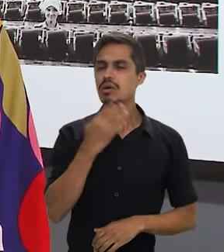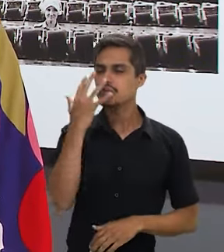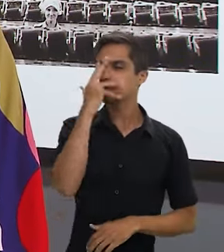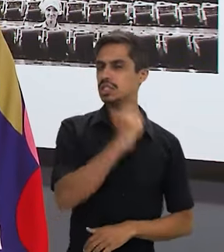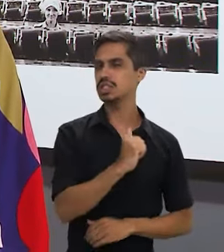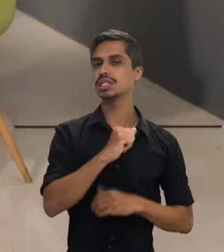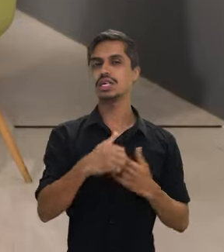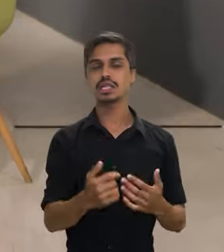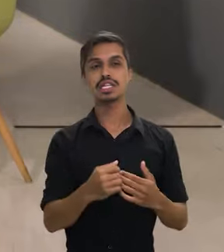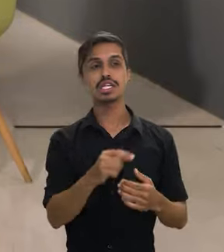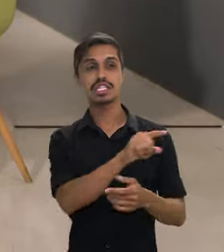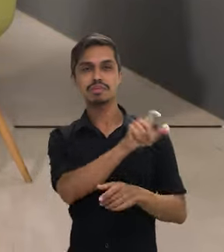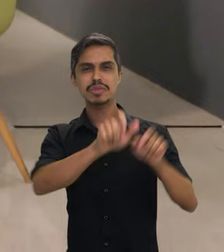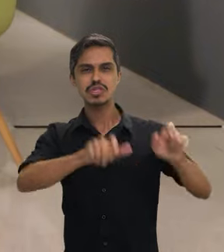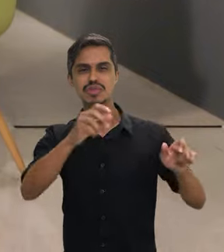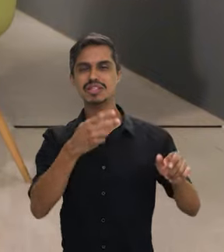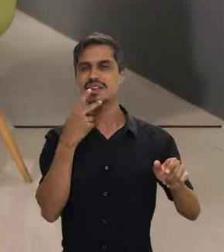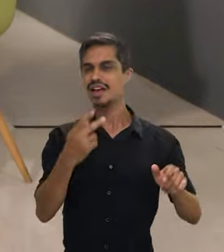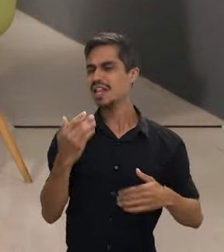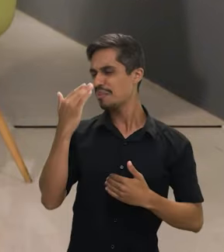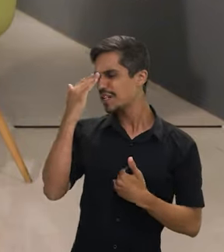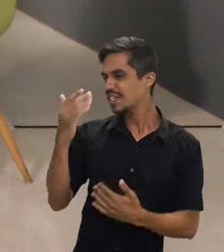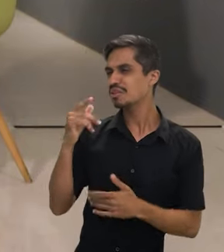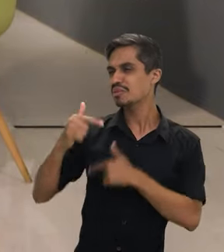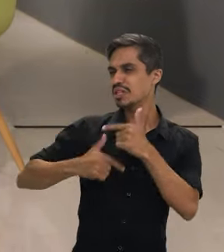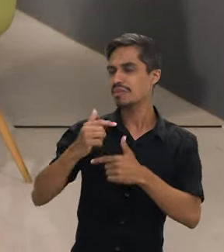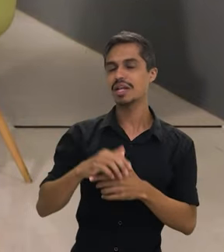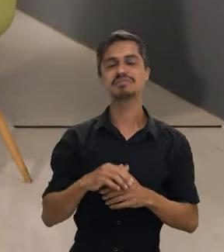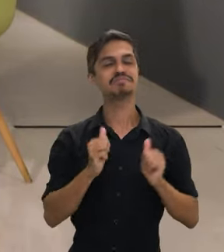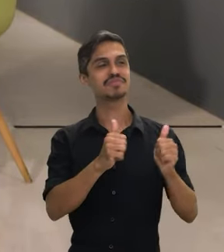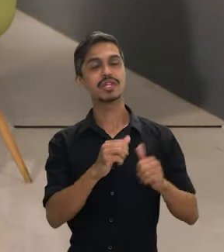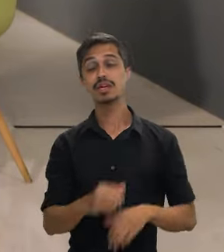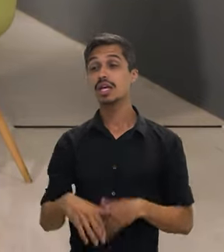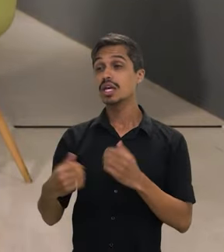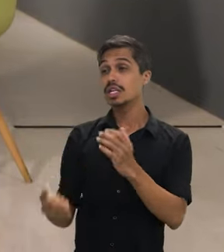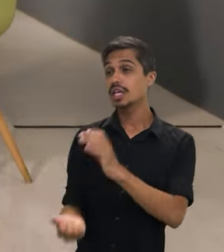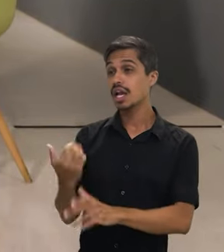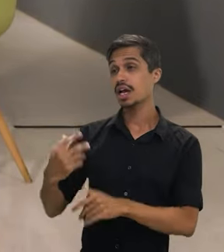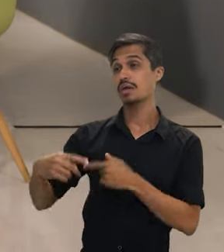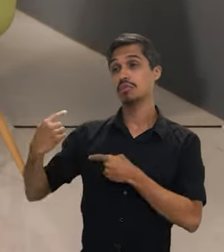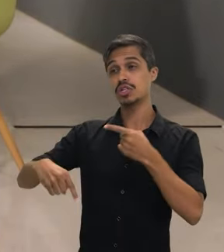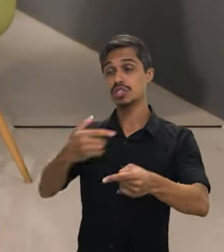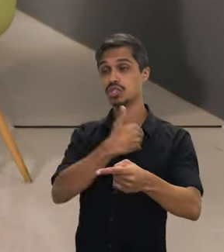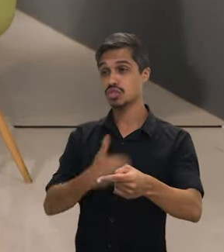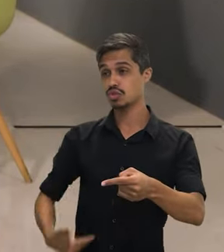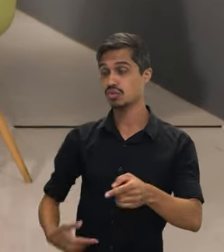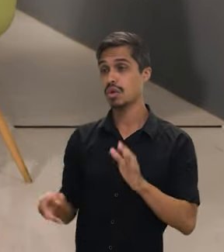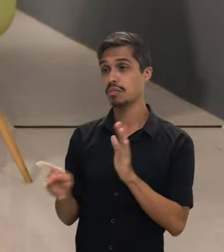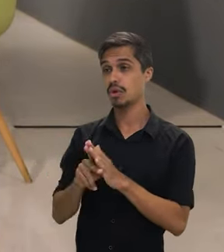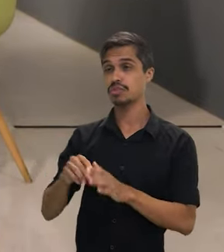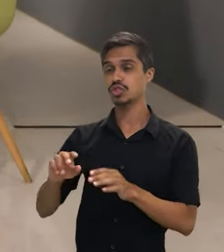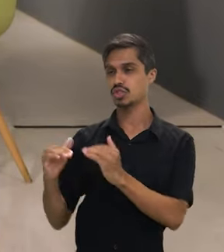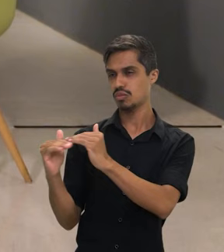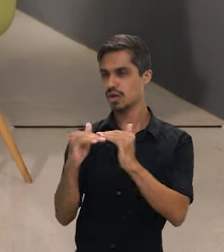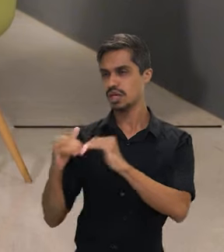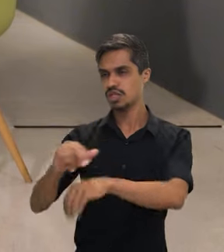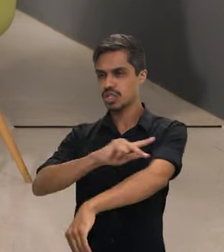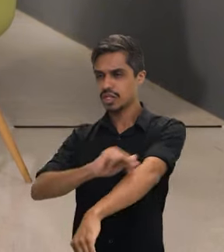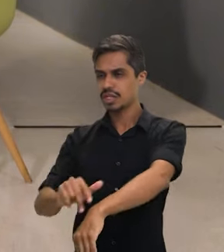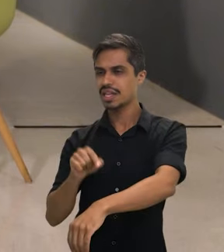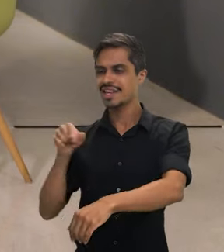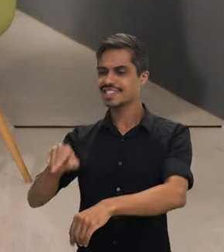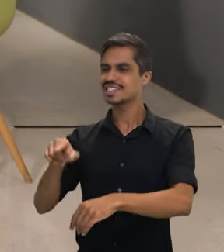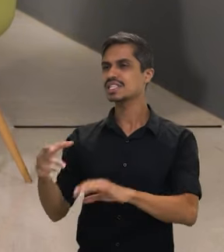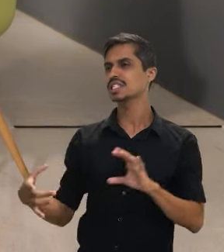diz, olha, muito obrigada pelo trabalho que você está fazendo. E desenvolver políticas de igualdade racial, elas passam necessariamente, essas políticas